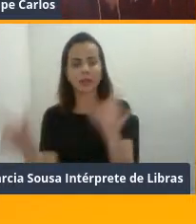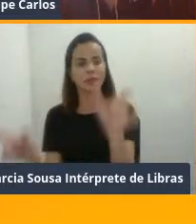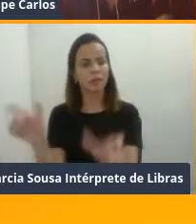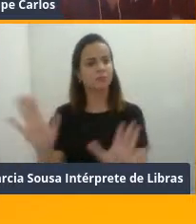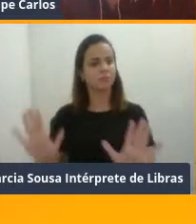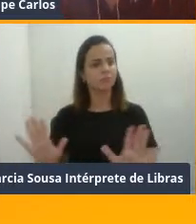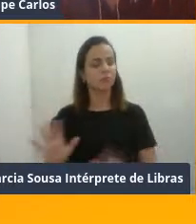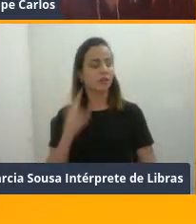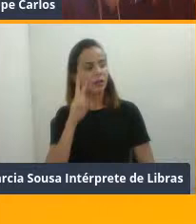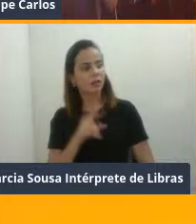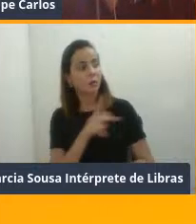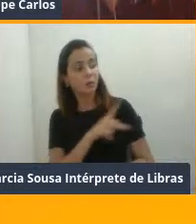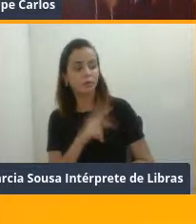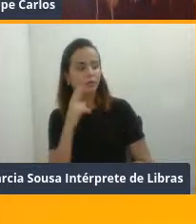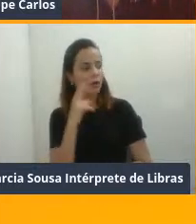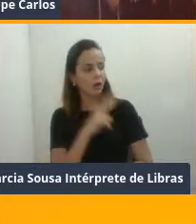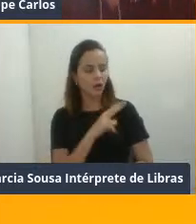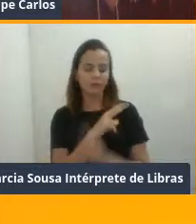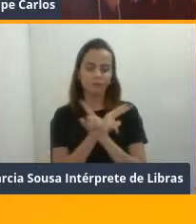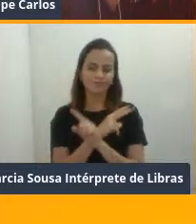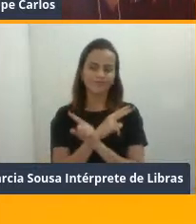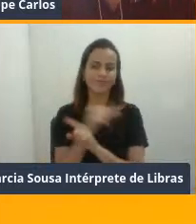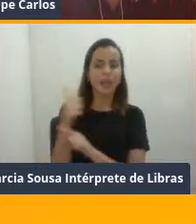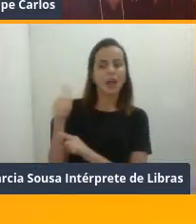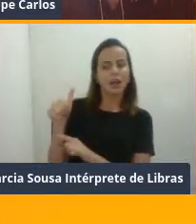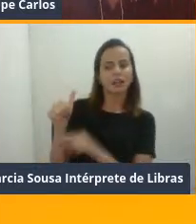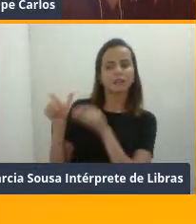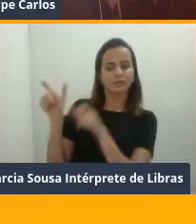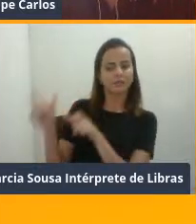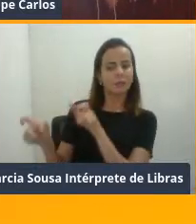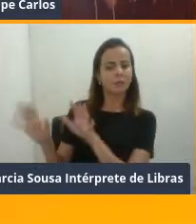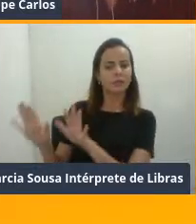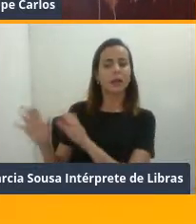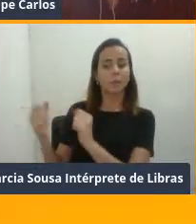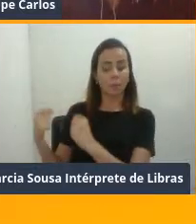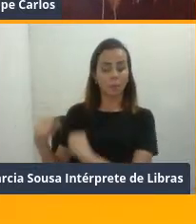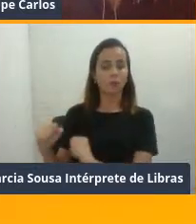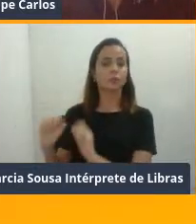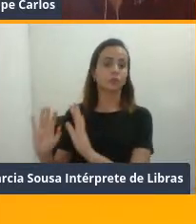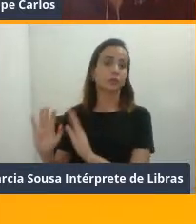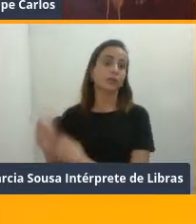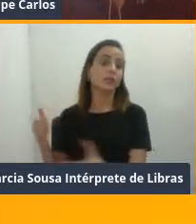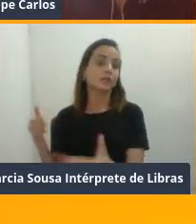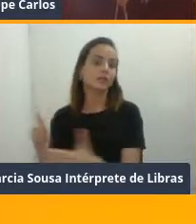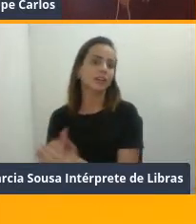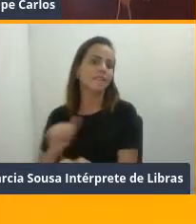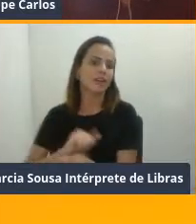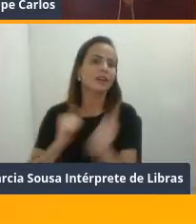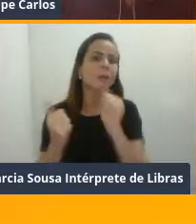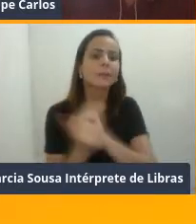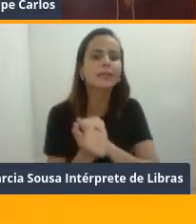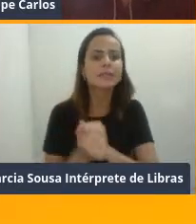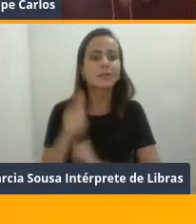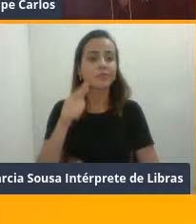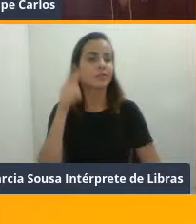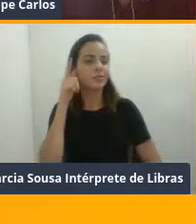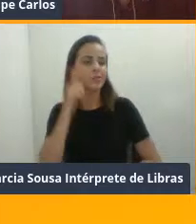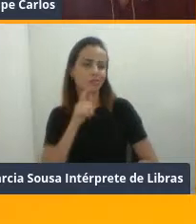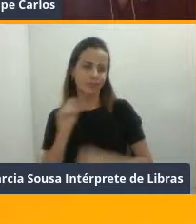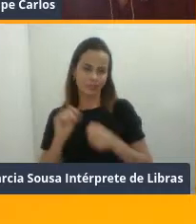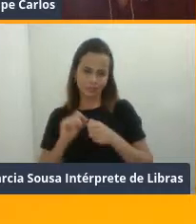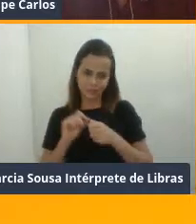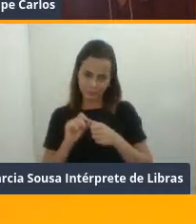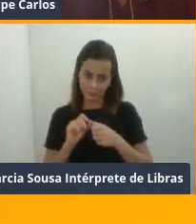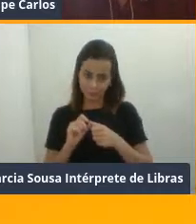todo professor tem que ser capaz de adaptar, certo? Então, ele tem que chegar em uma adaptação que você consiga fazer, certo?